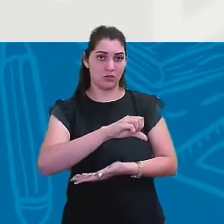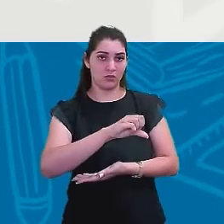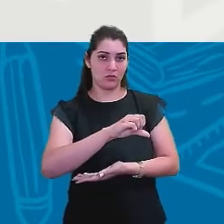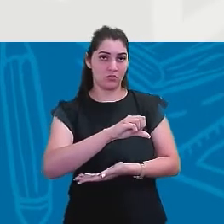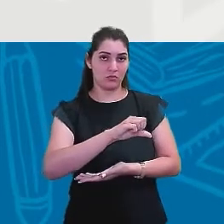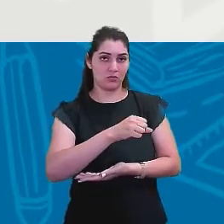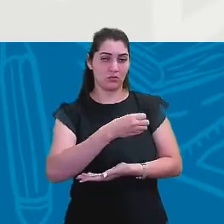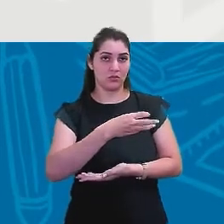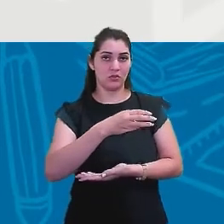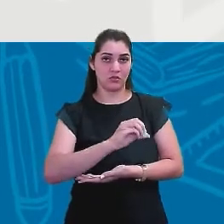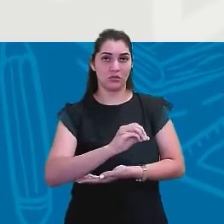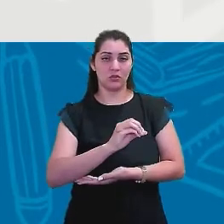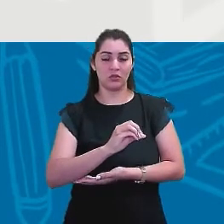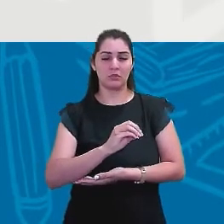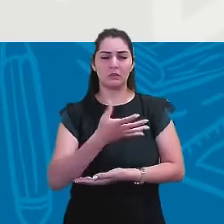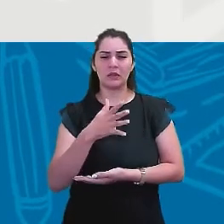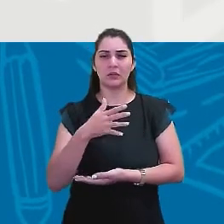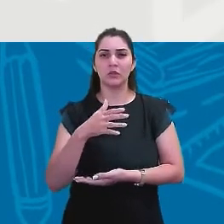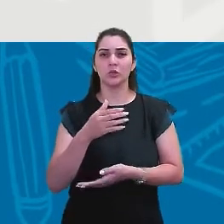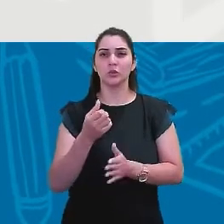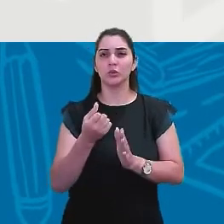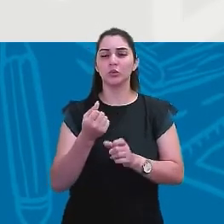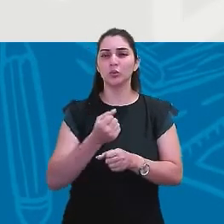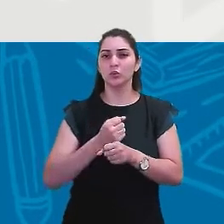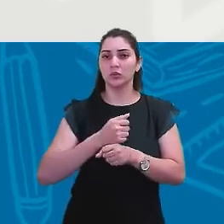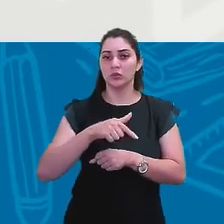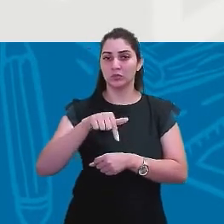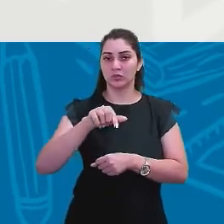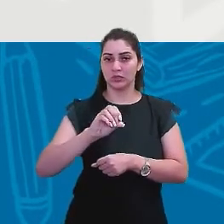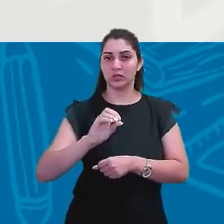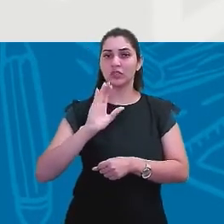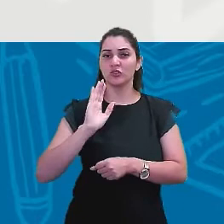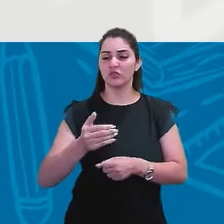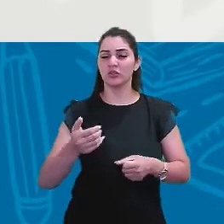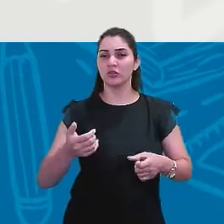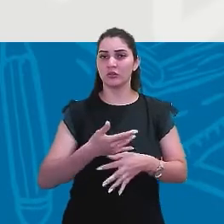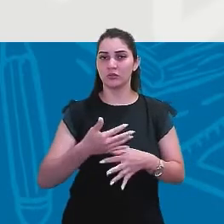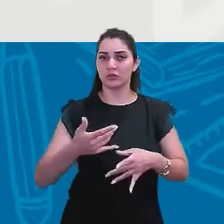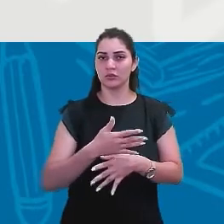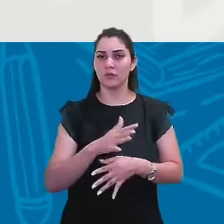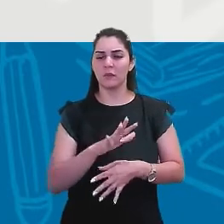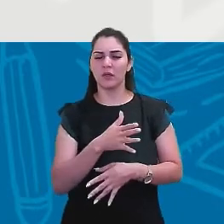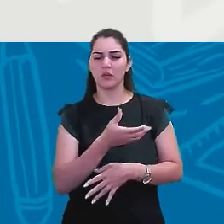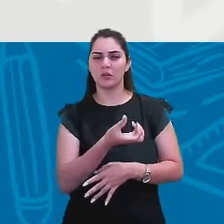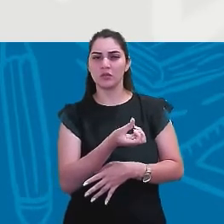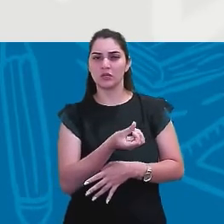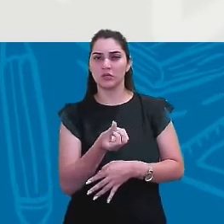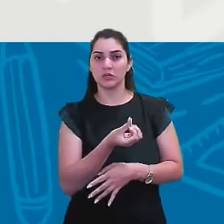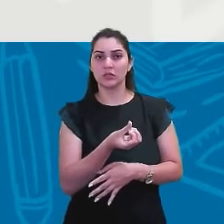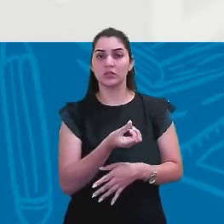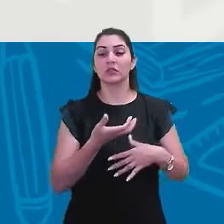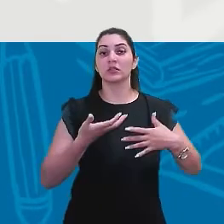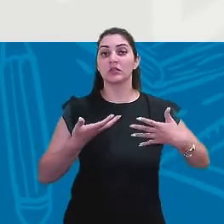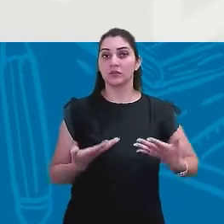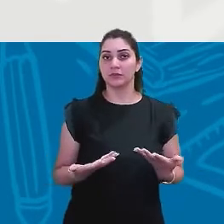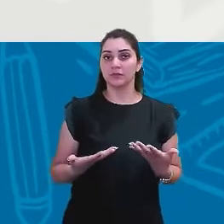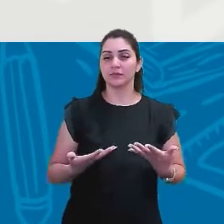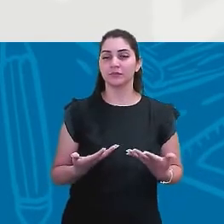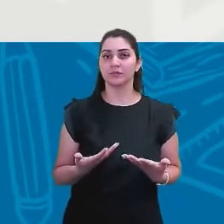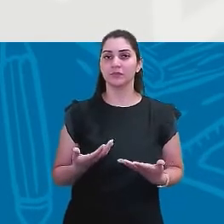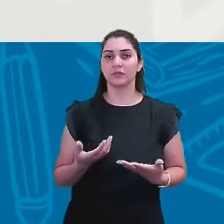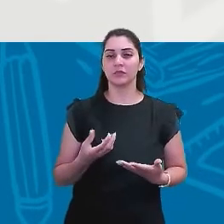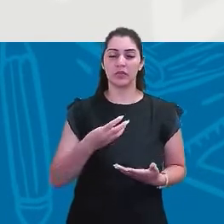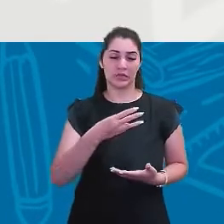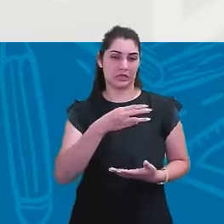Então, mais ou menos, na década de 70, o Brasil já estava urbanizado. Nós temos, talvez, aí, em 1966. Então, são